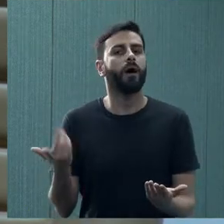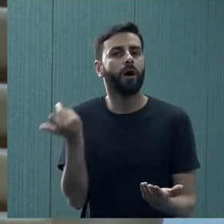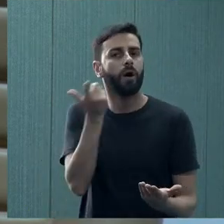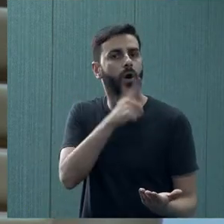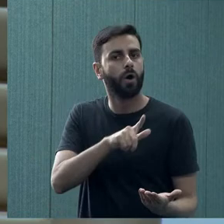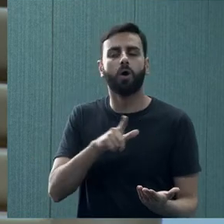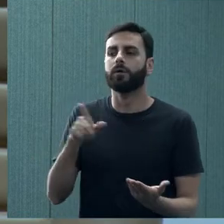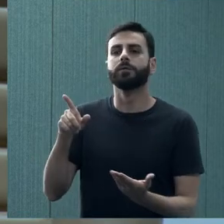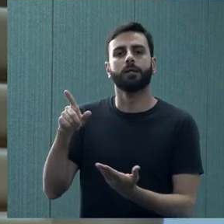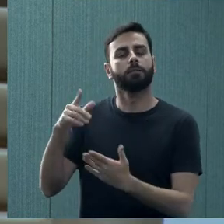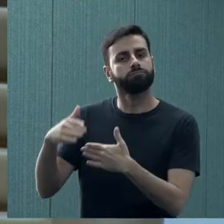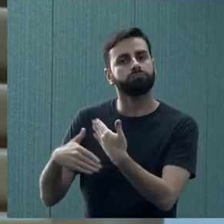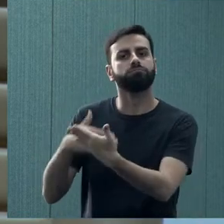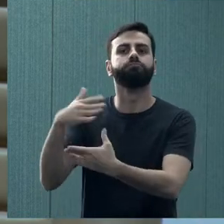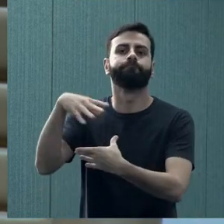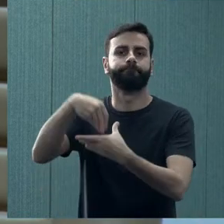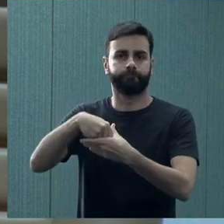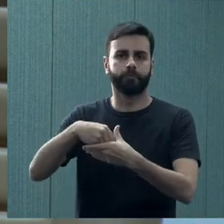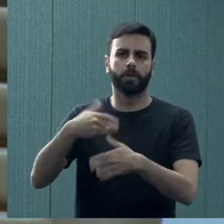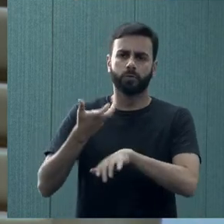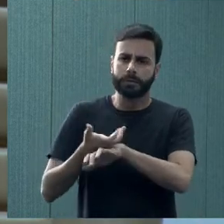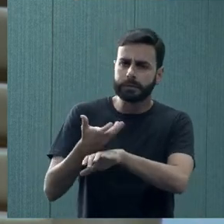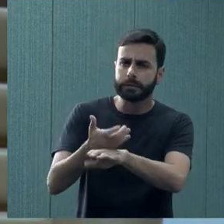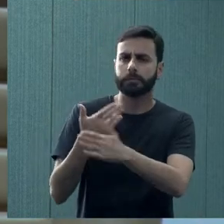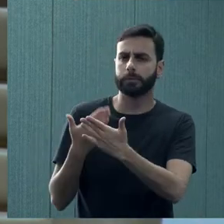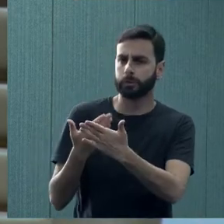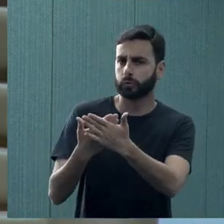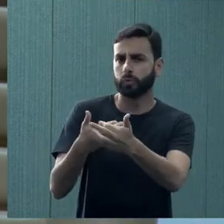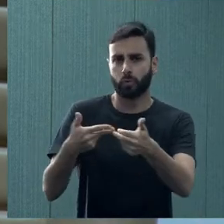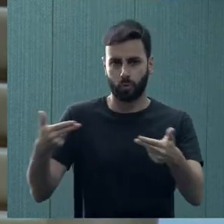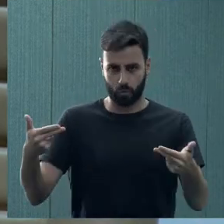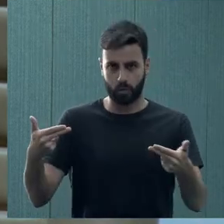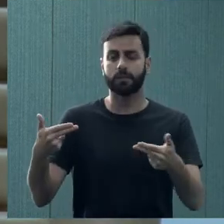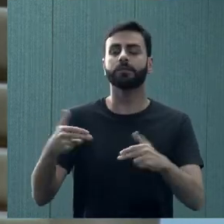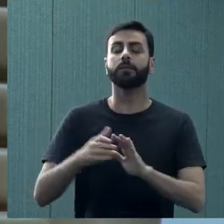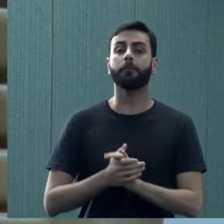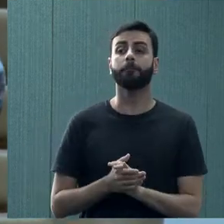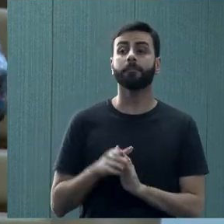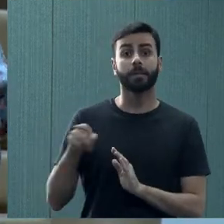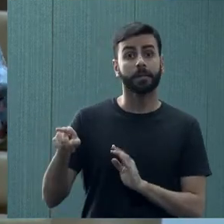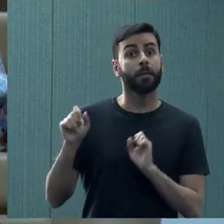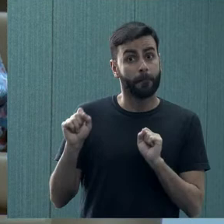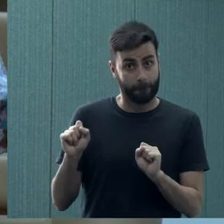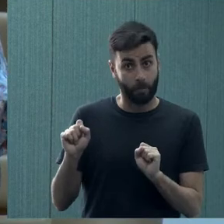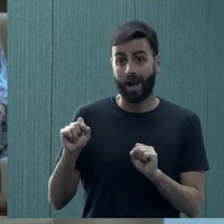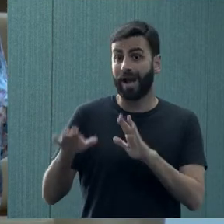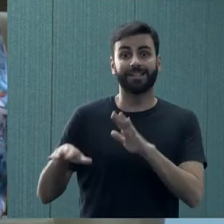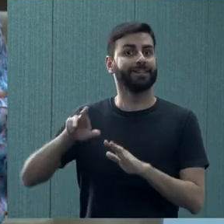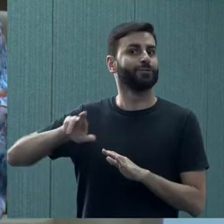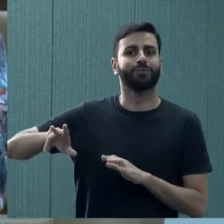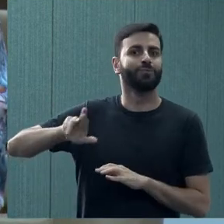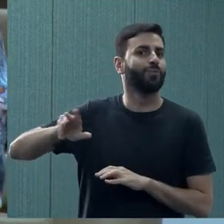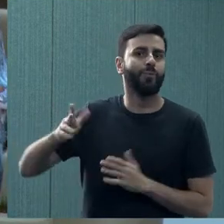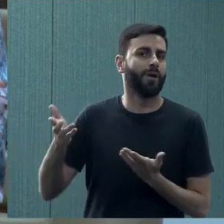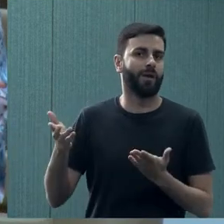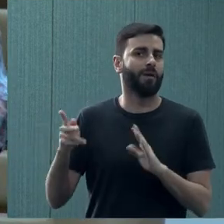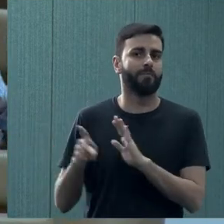conseguir um melhor desenvolvimento acadêmico por alguma questão que está atrapalhando e que pode não ter uma base